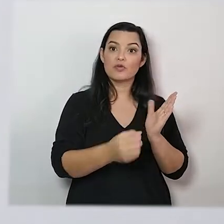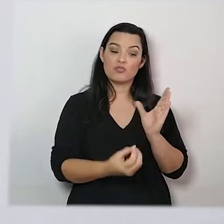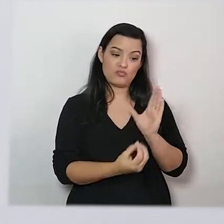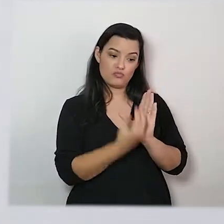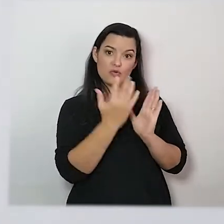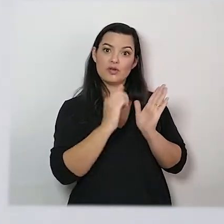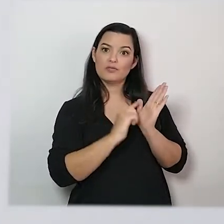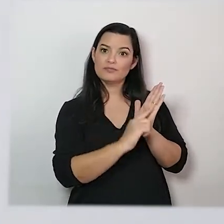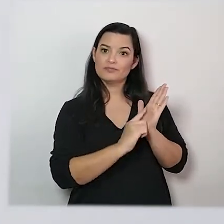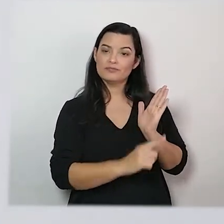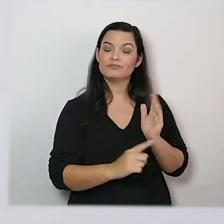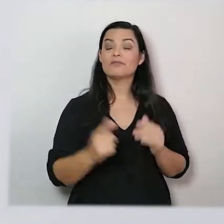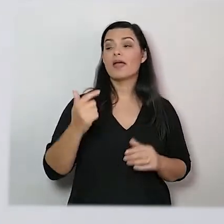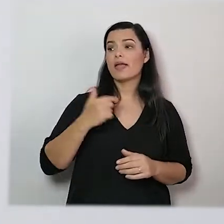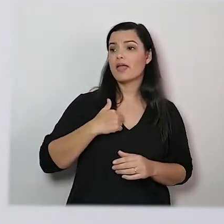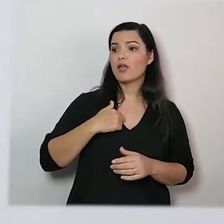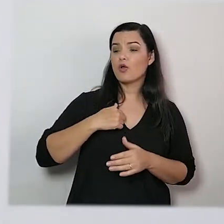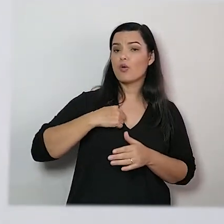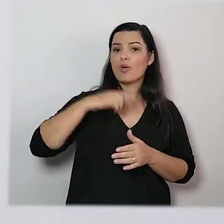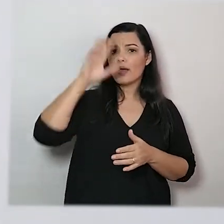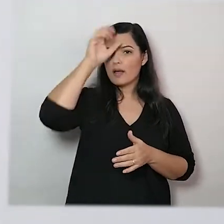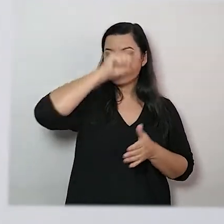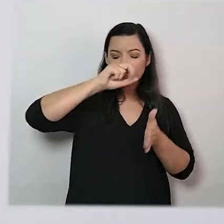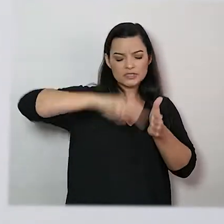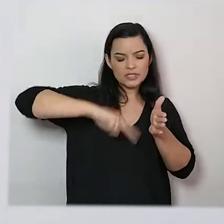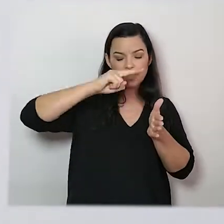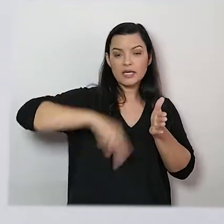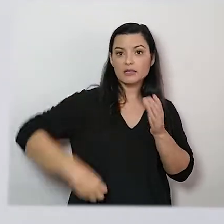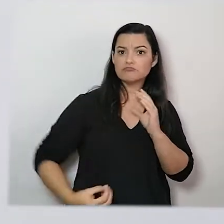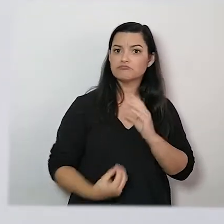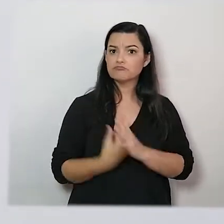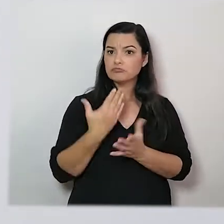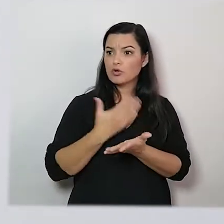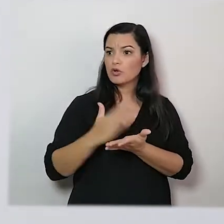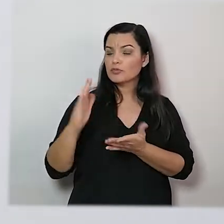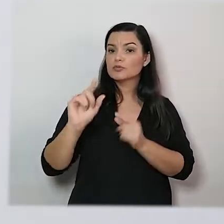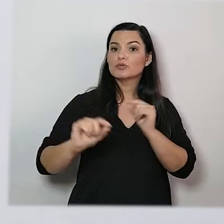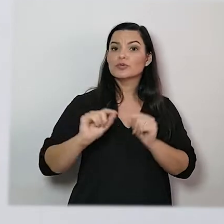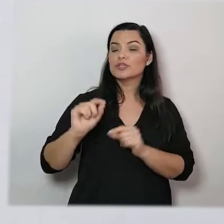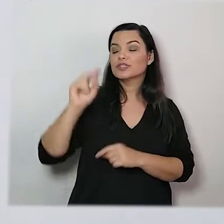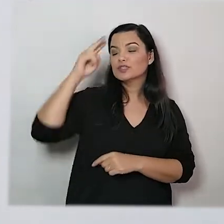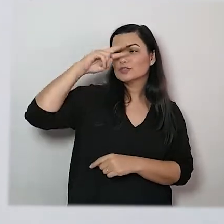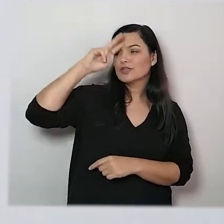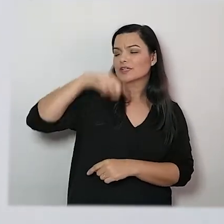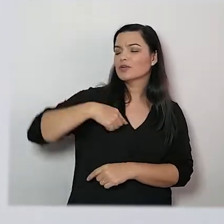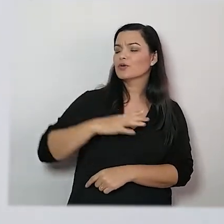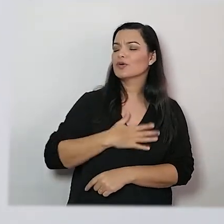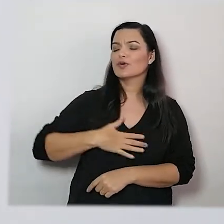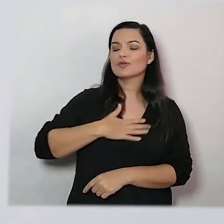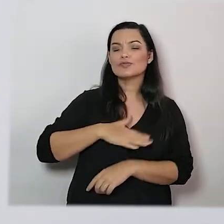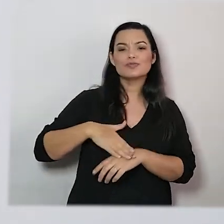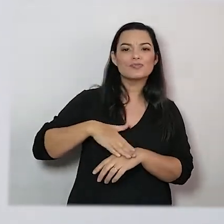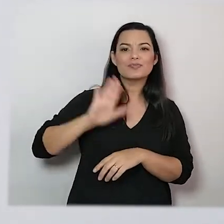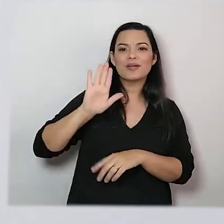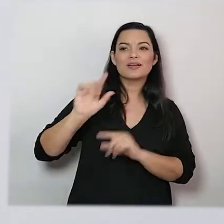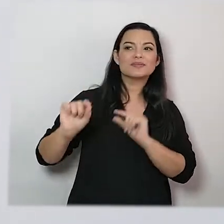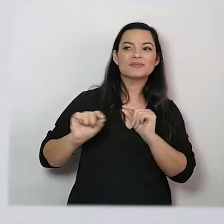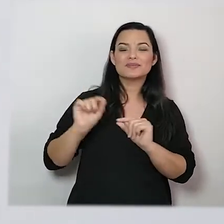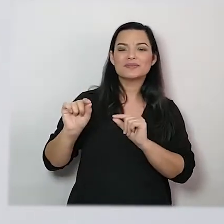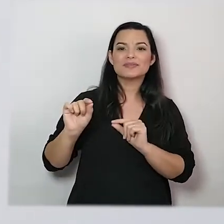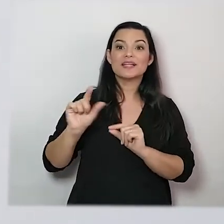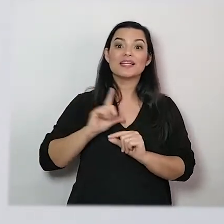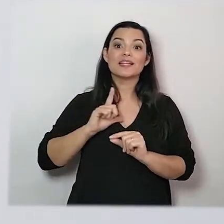que aprendi a ler, e foi bem cedo, as histórias de que eu mais gostava, eram as que tinham bichos,